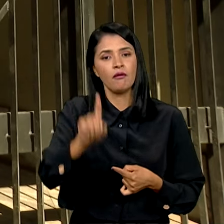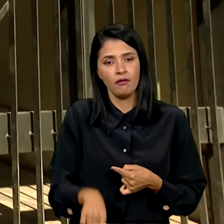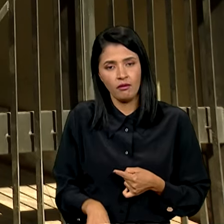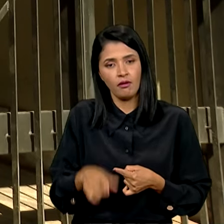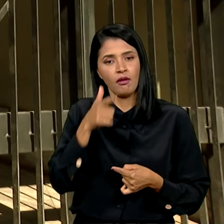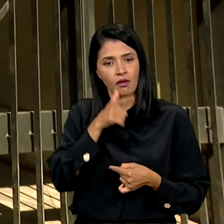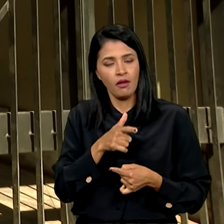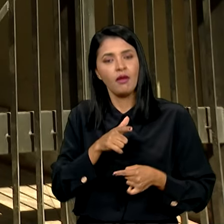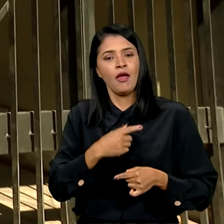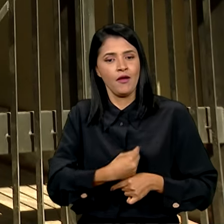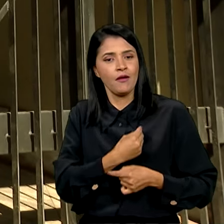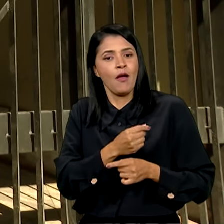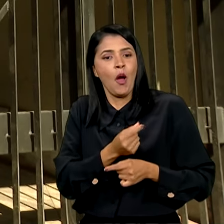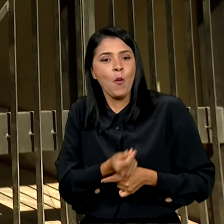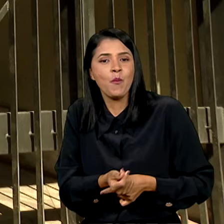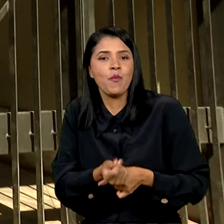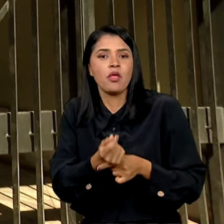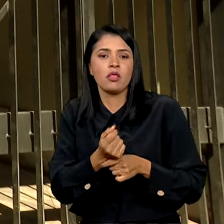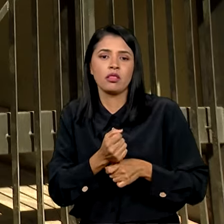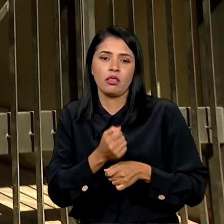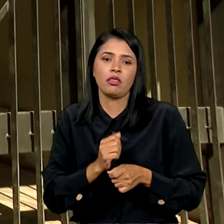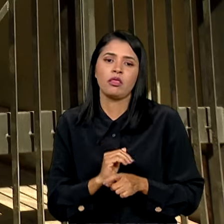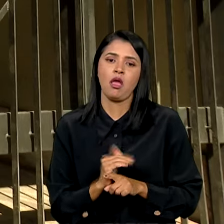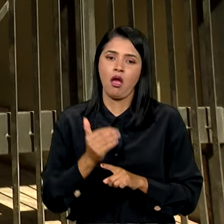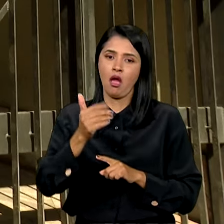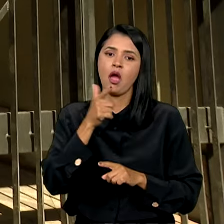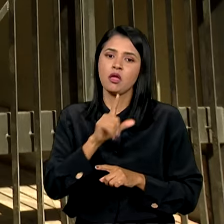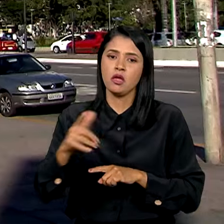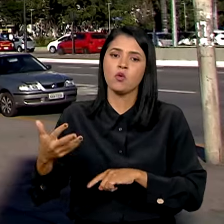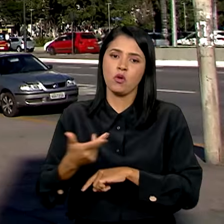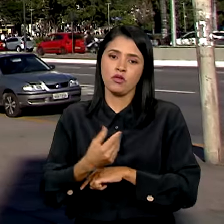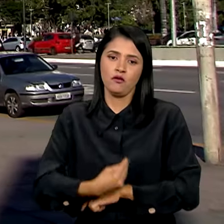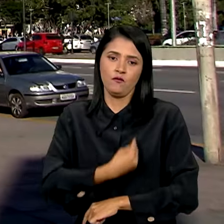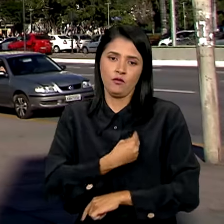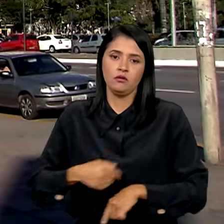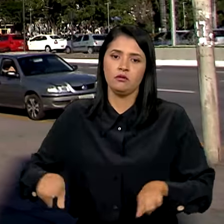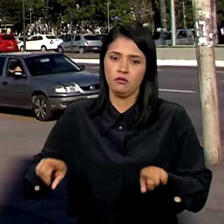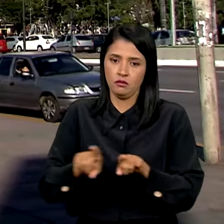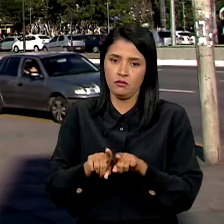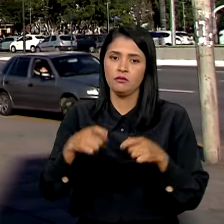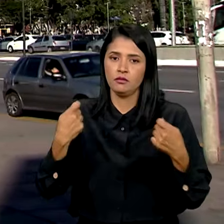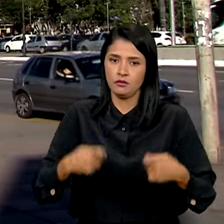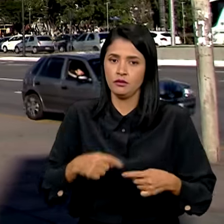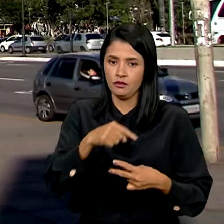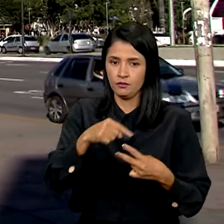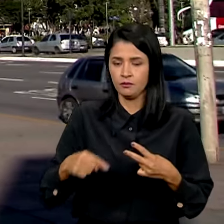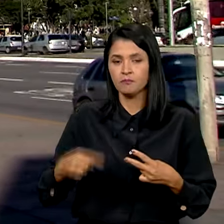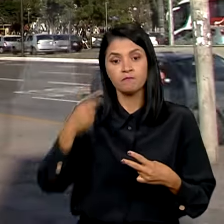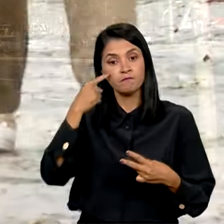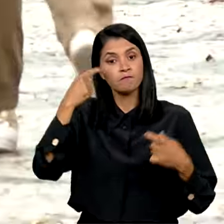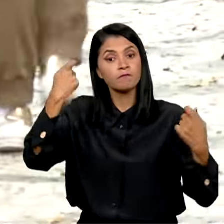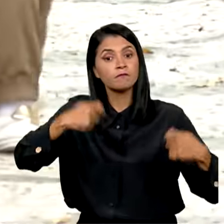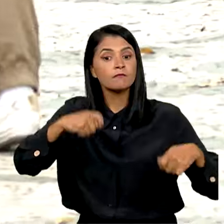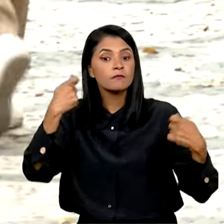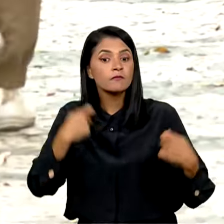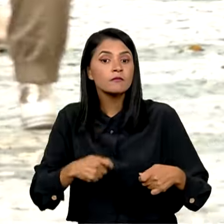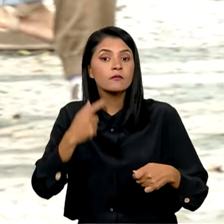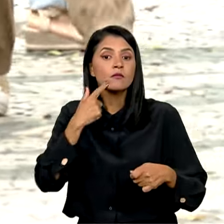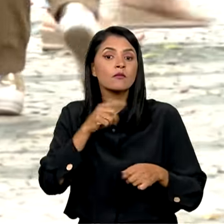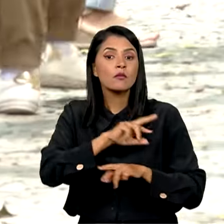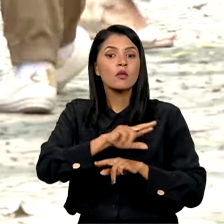a longevidade sem deixar de lado a qualidade de vida. Para isso, é necessário se pensar em uma